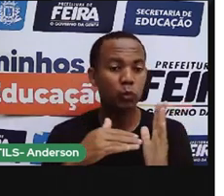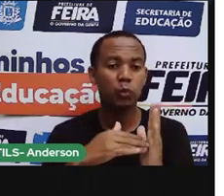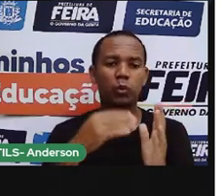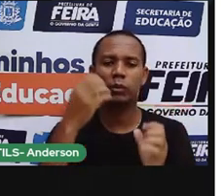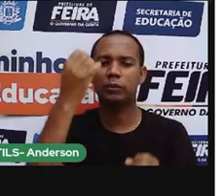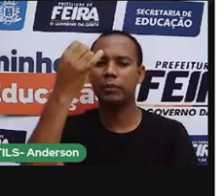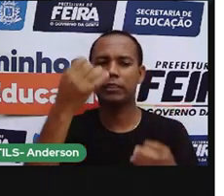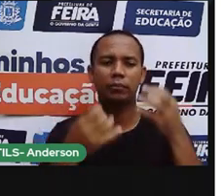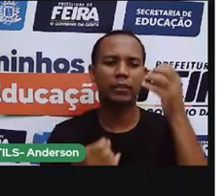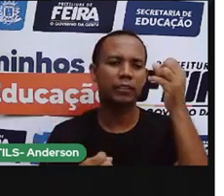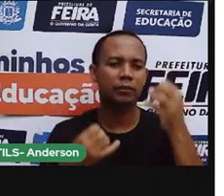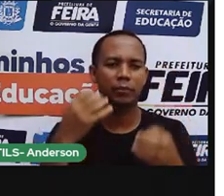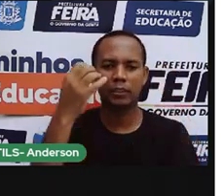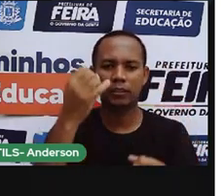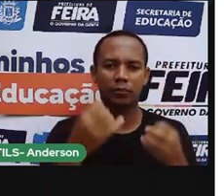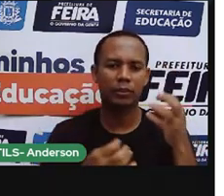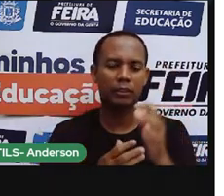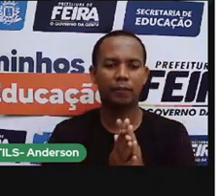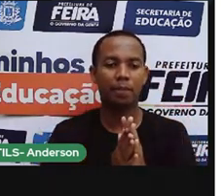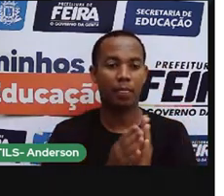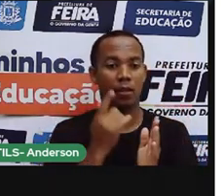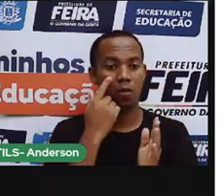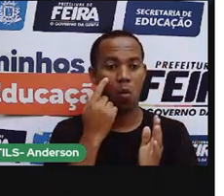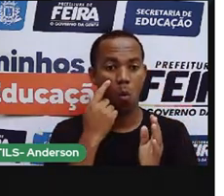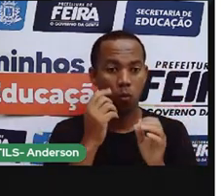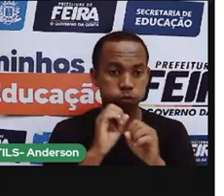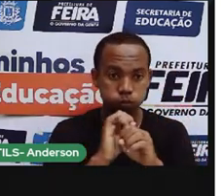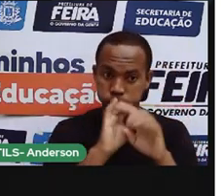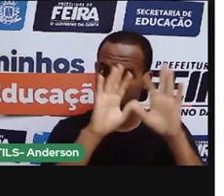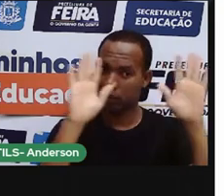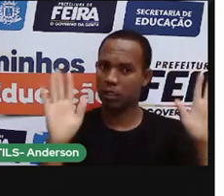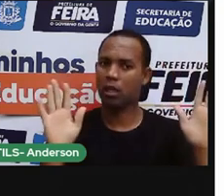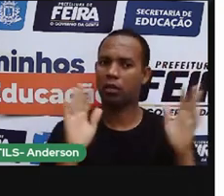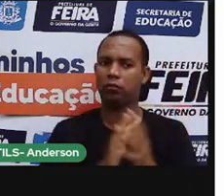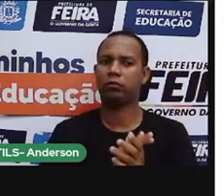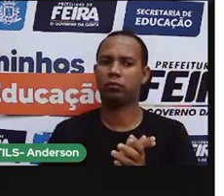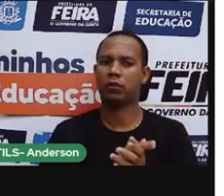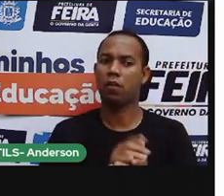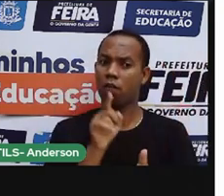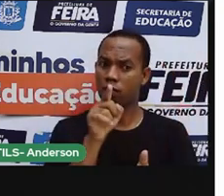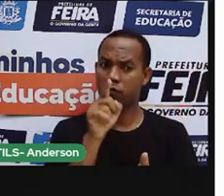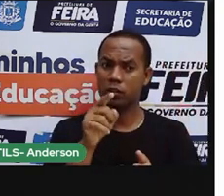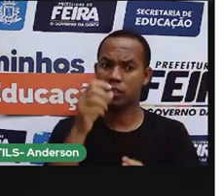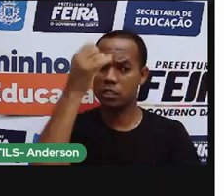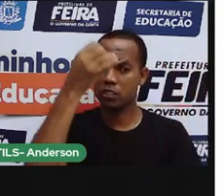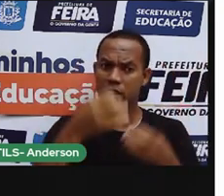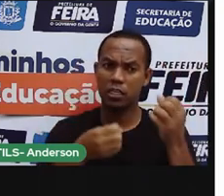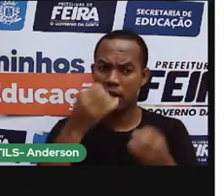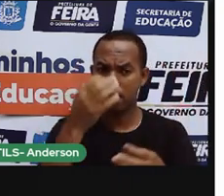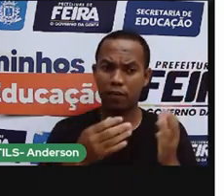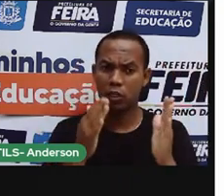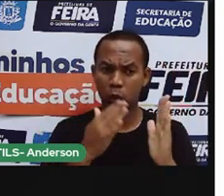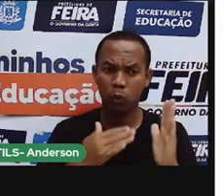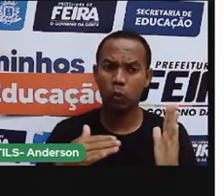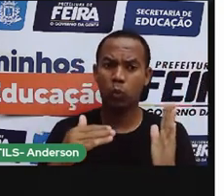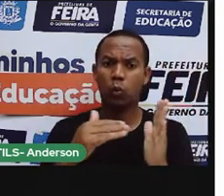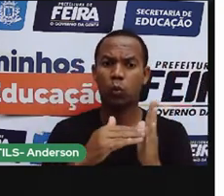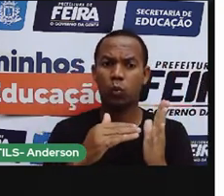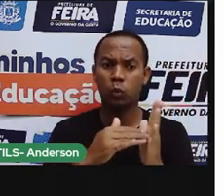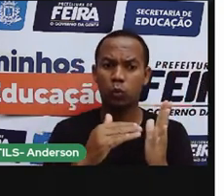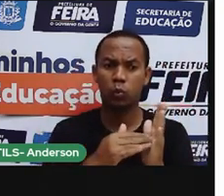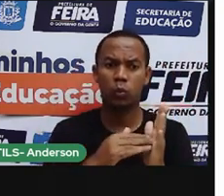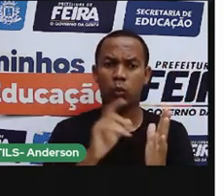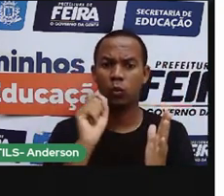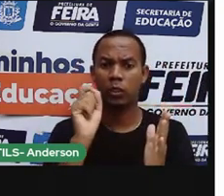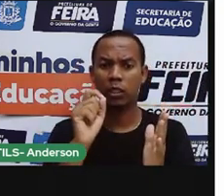caminha a paz, né? Bom, e aí ele deixa bem claro. Eu quero que você relate tudo o que existe nessas novas